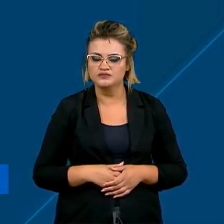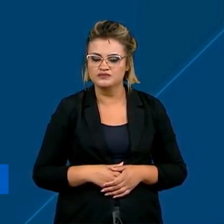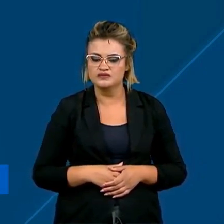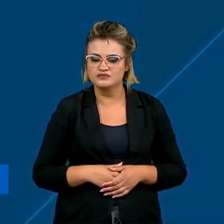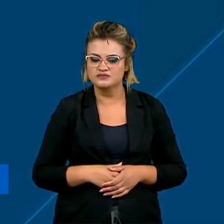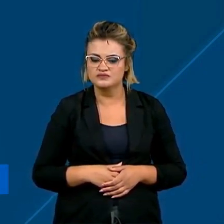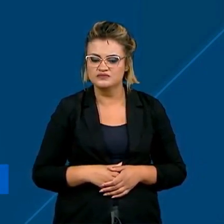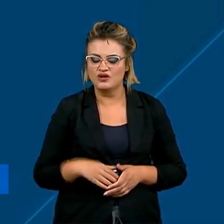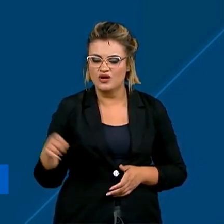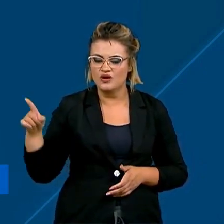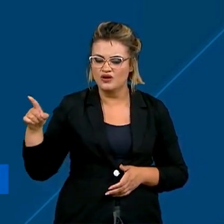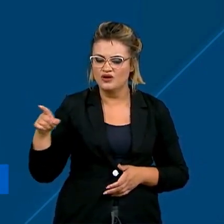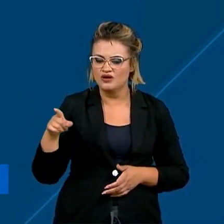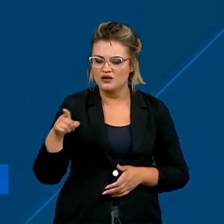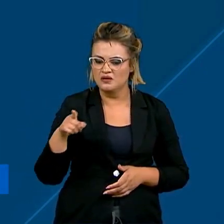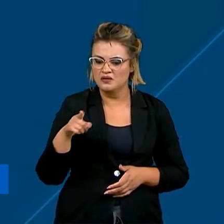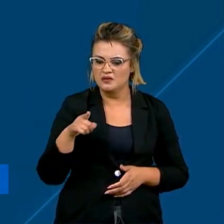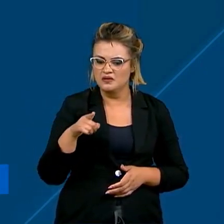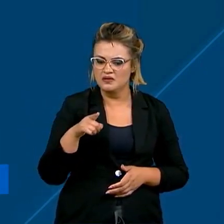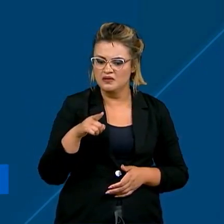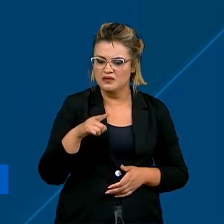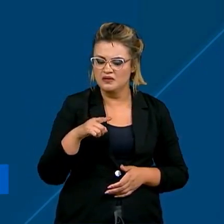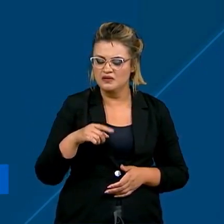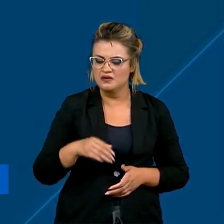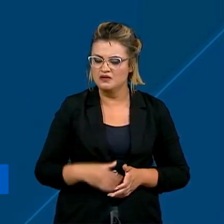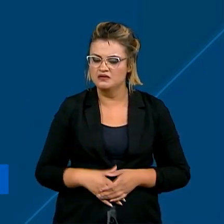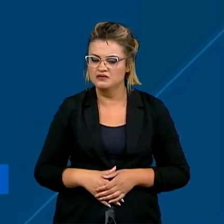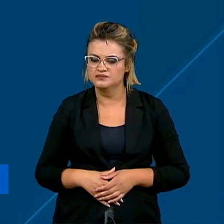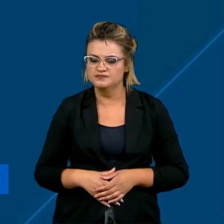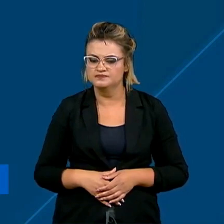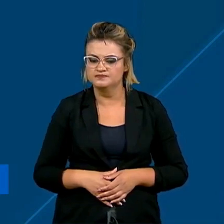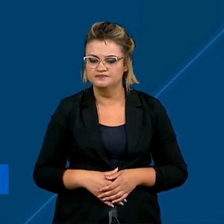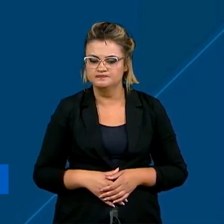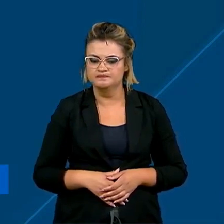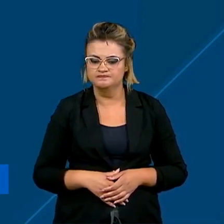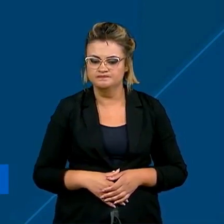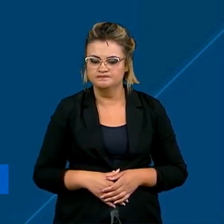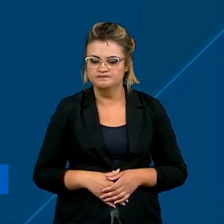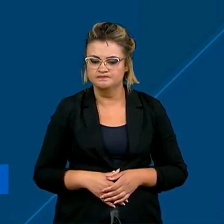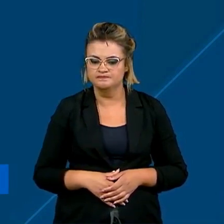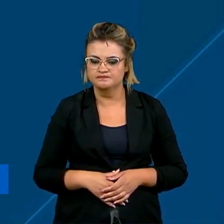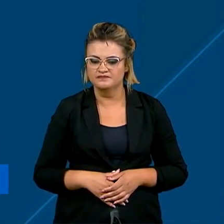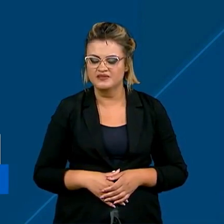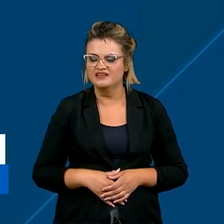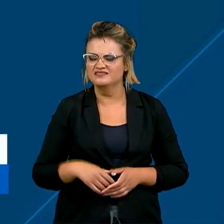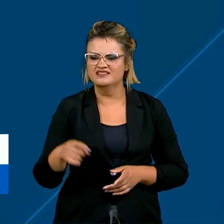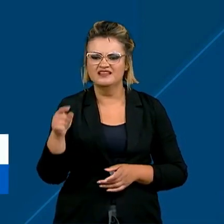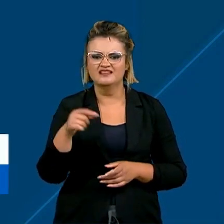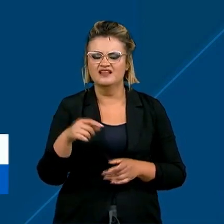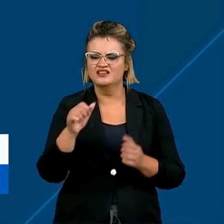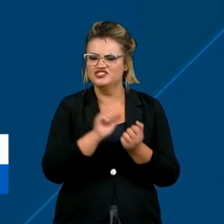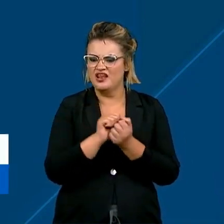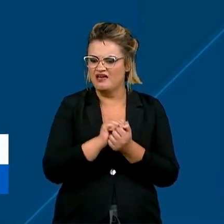Aqui, na Ágata, tem máquina de lavar.